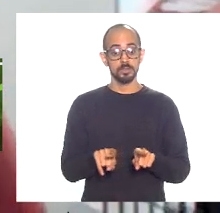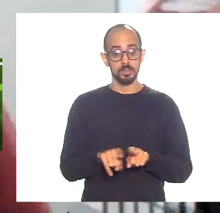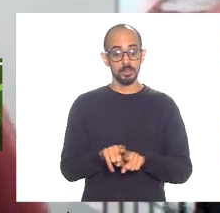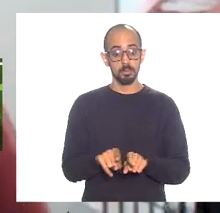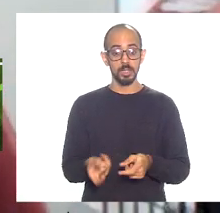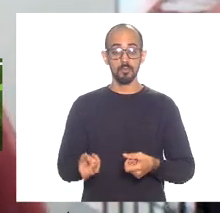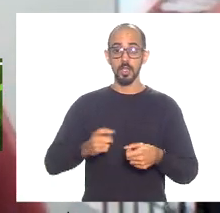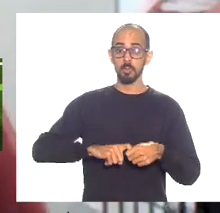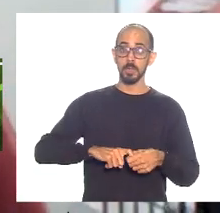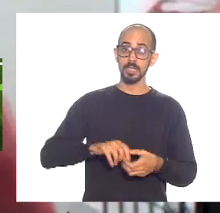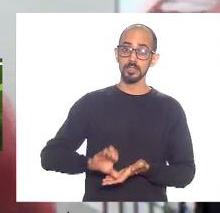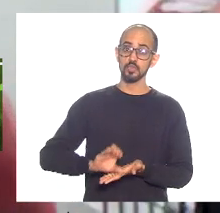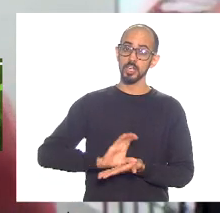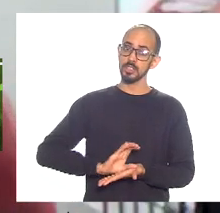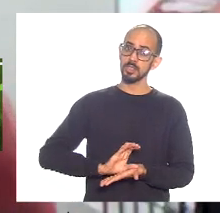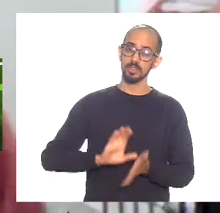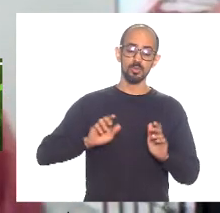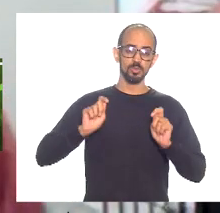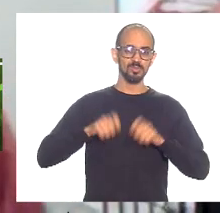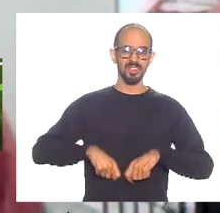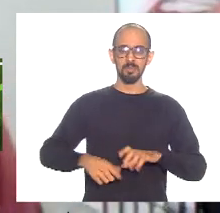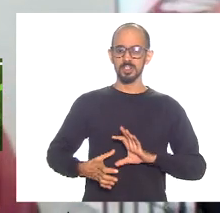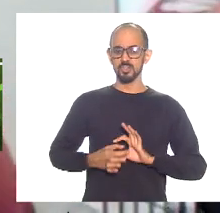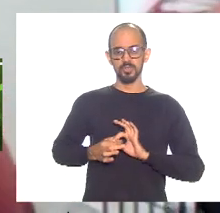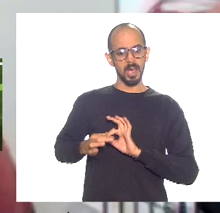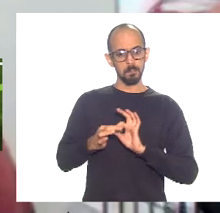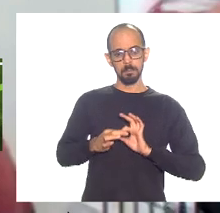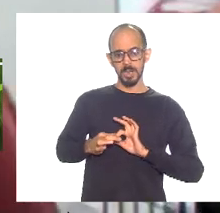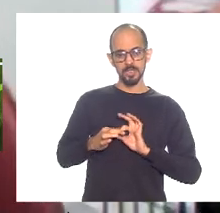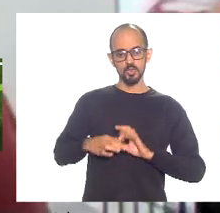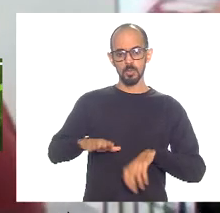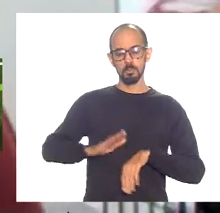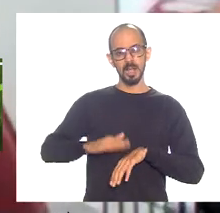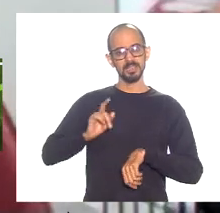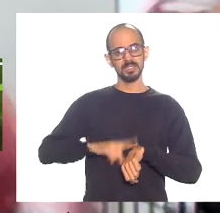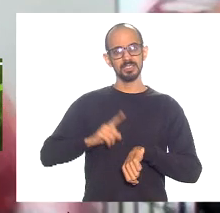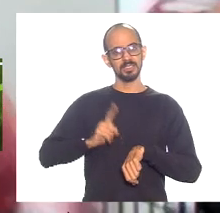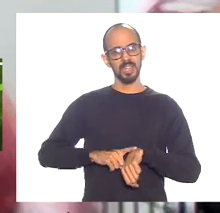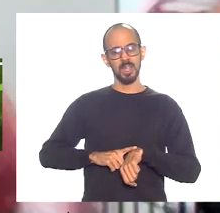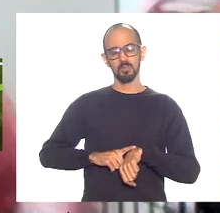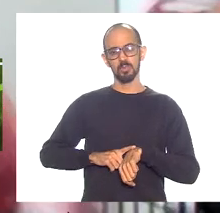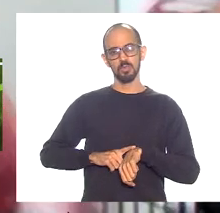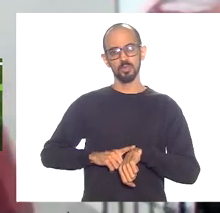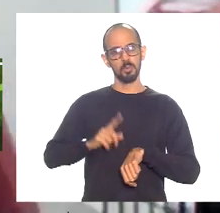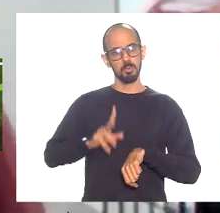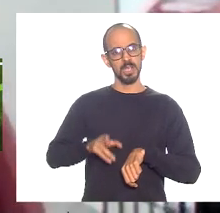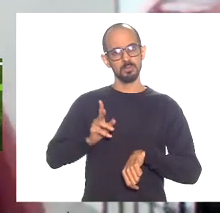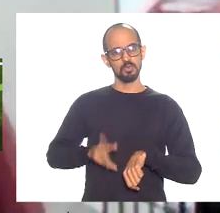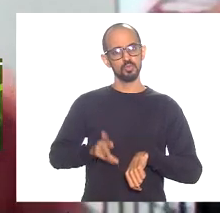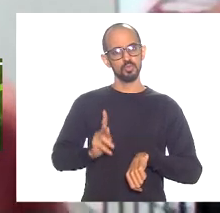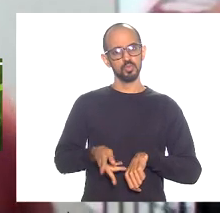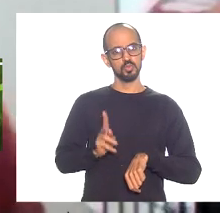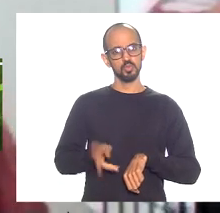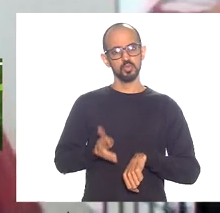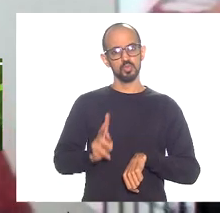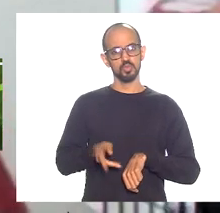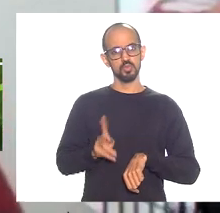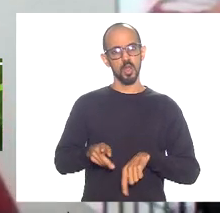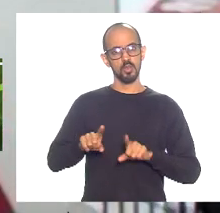receitas não dá para nos manter presos mas temos dessa forma os serviços públicos se deteriorando